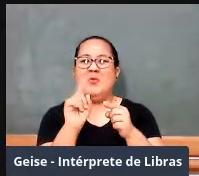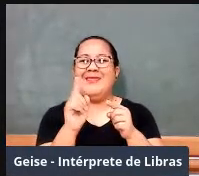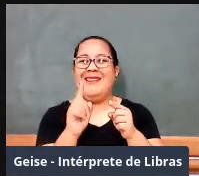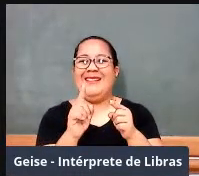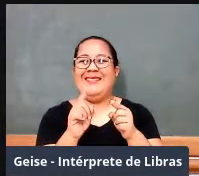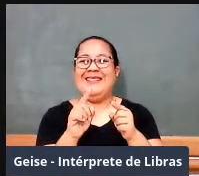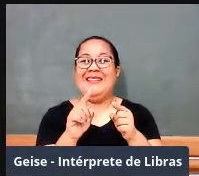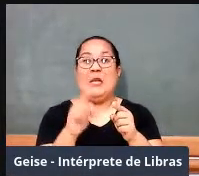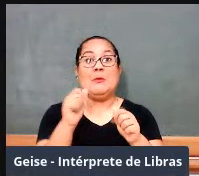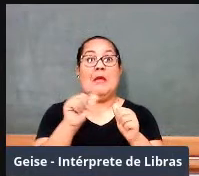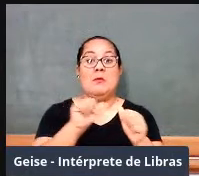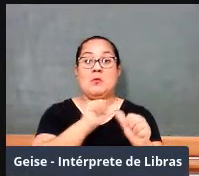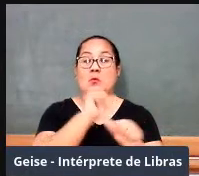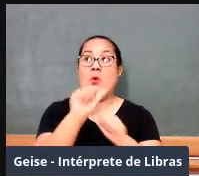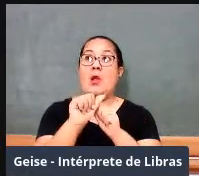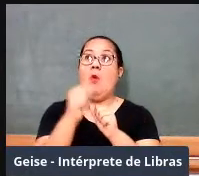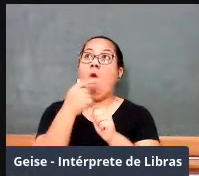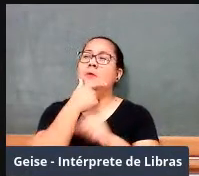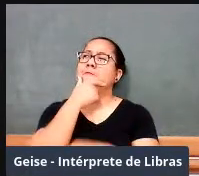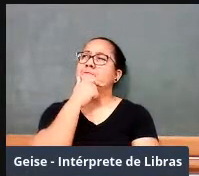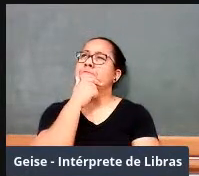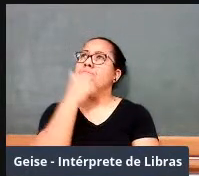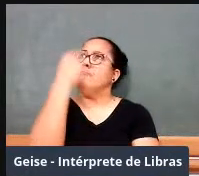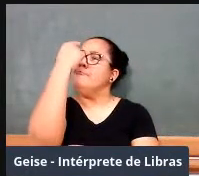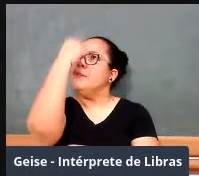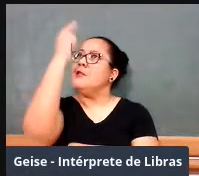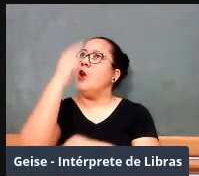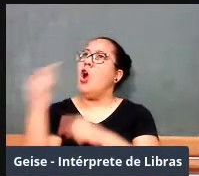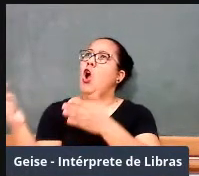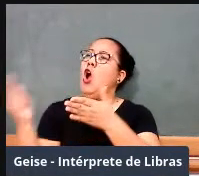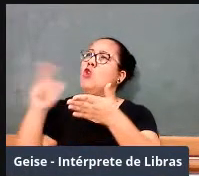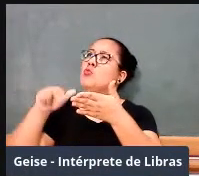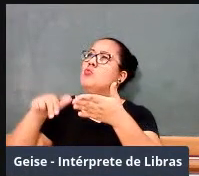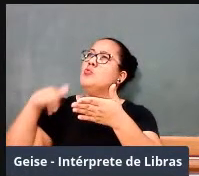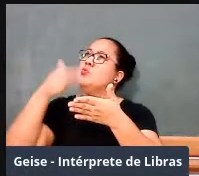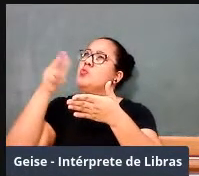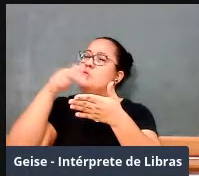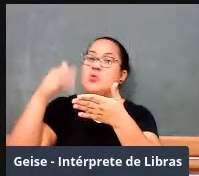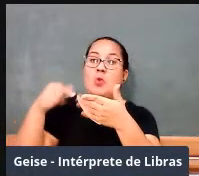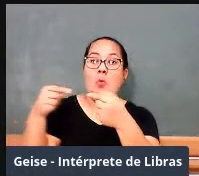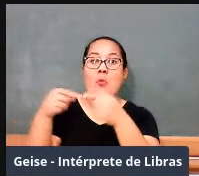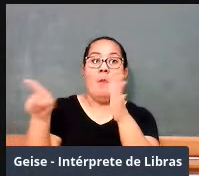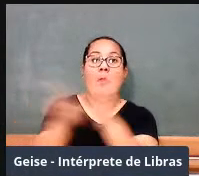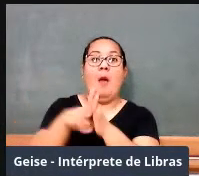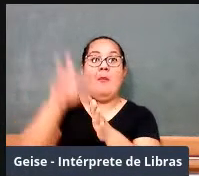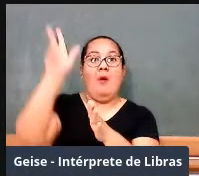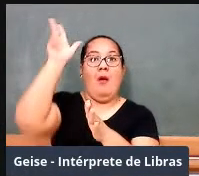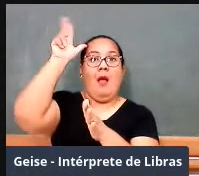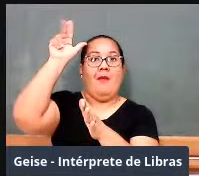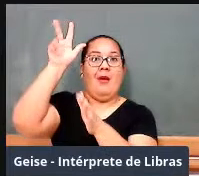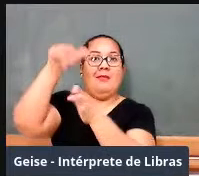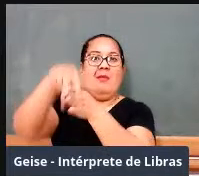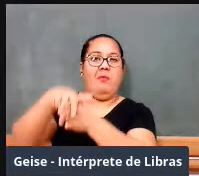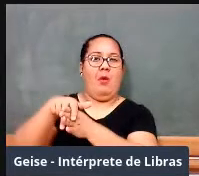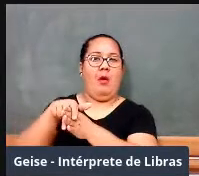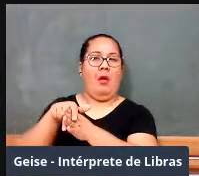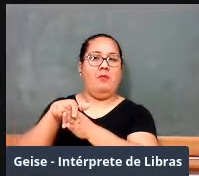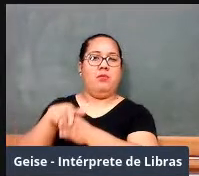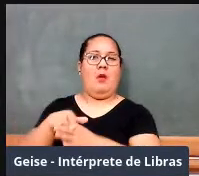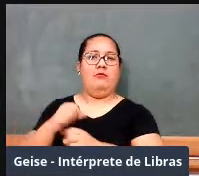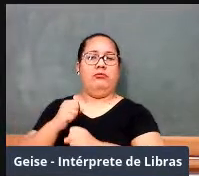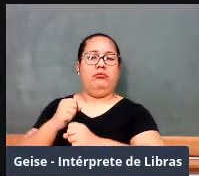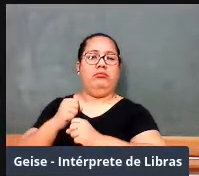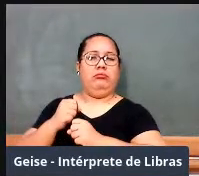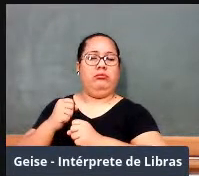época desenhar burros, e em cima dele um português proclamando a independência do Brasil. Mas, enfim, novos